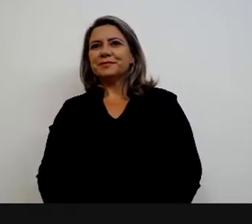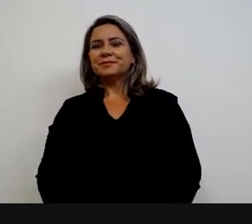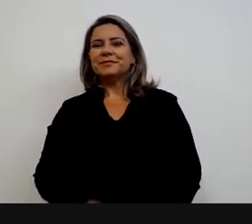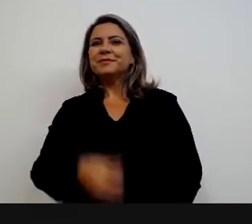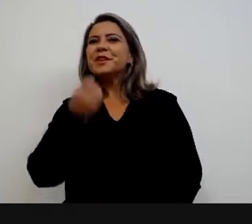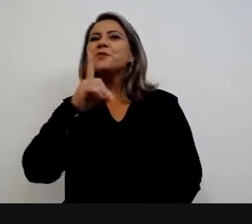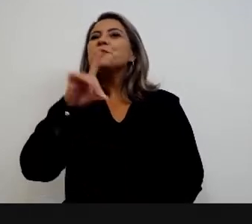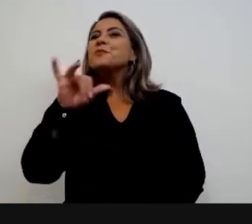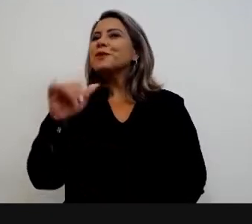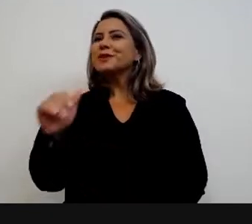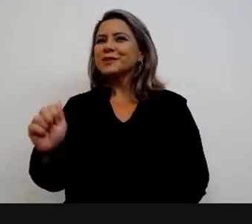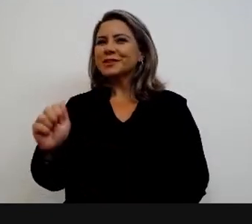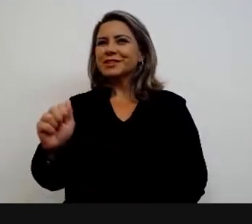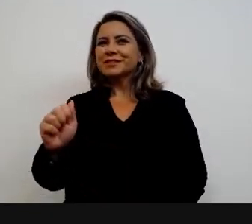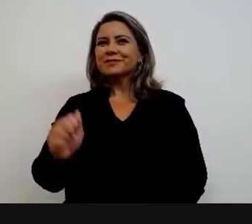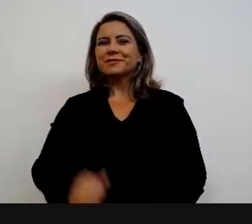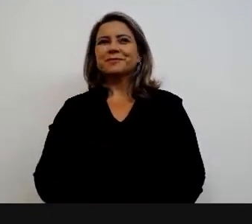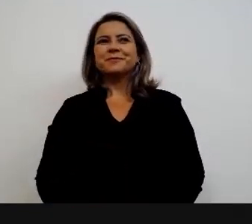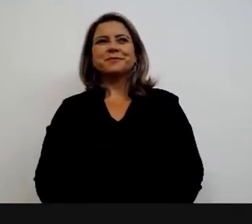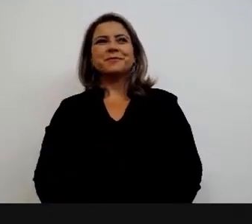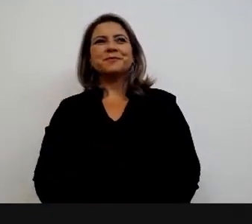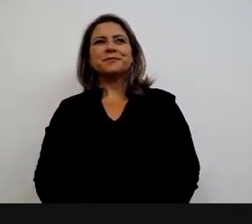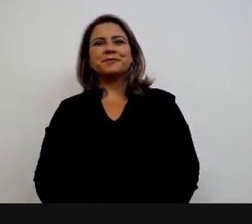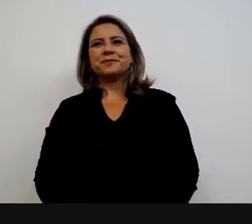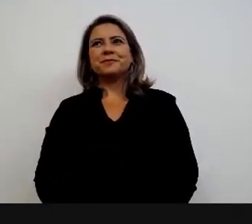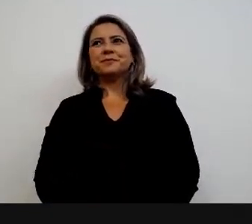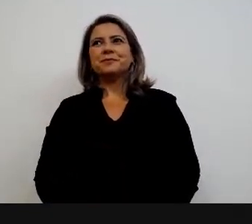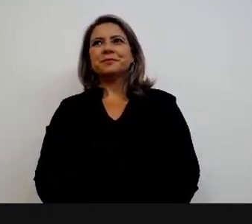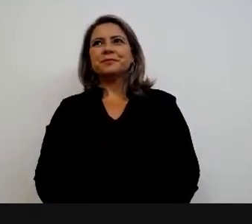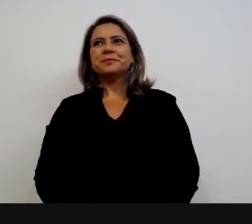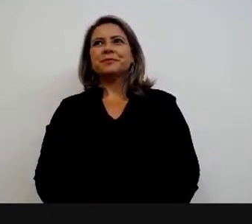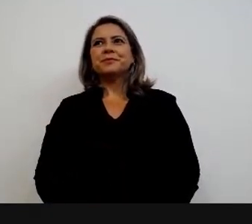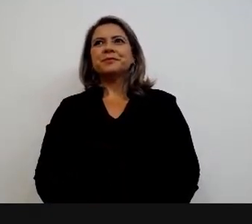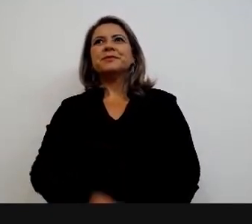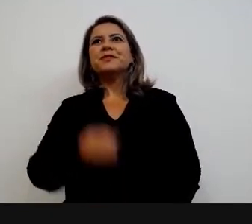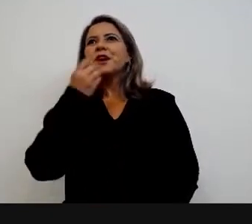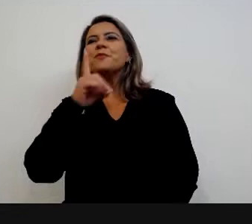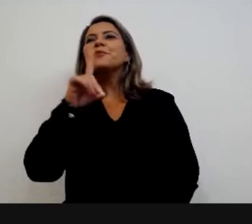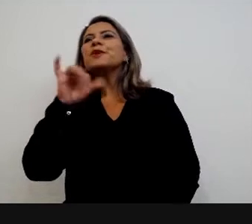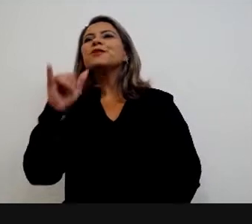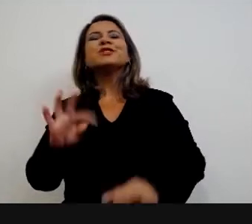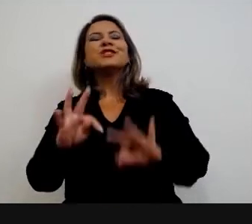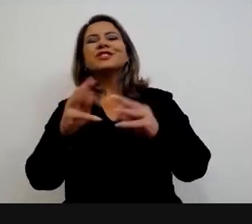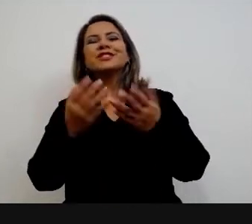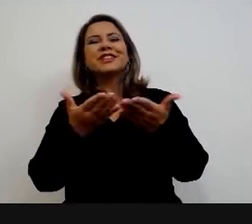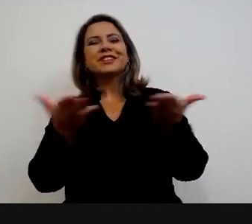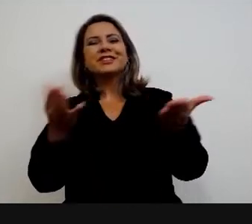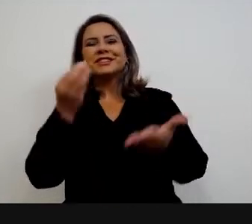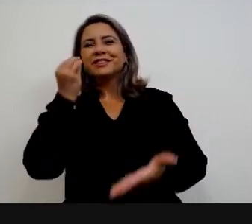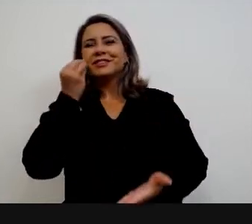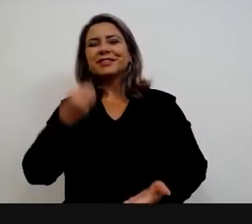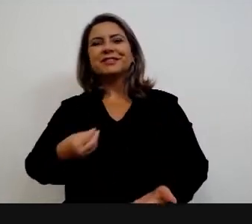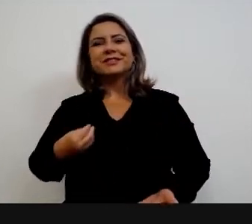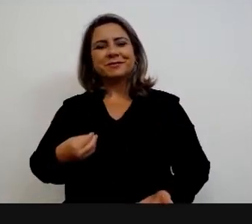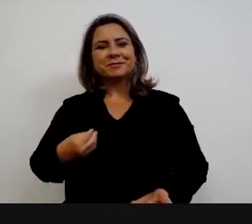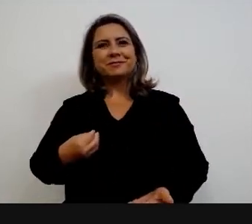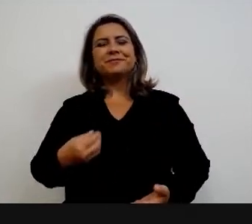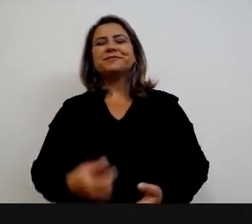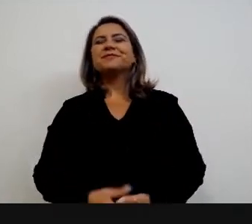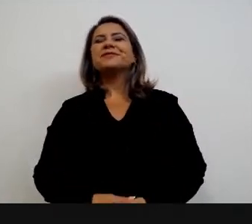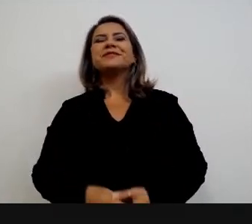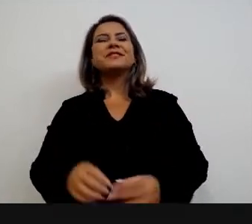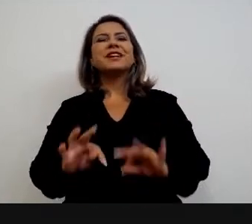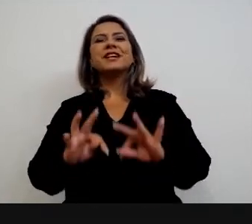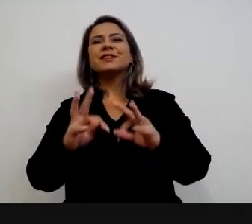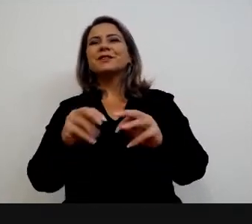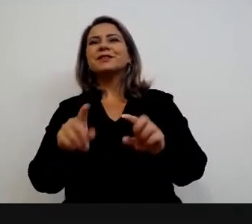Bom dia. Bom dia. Bom dia a todos. Também gostaria de dar as boas